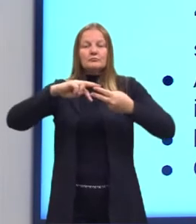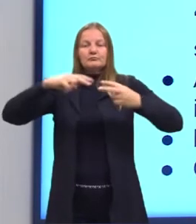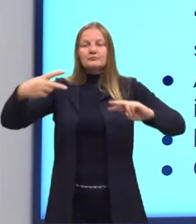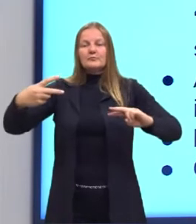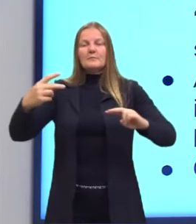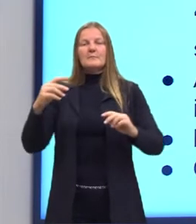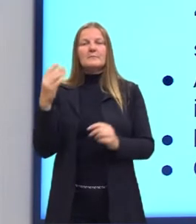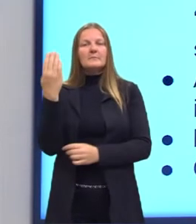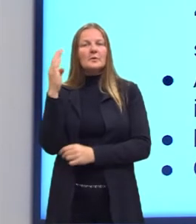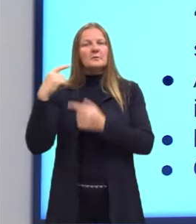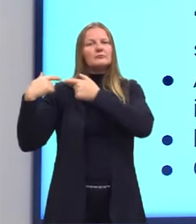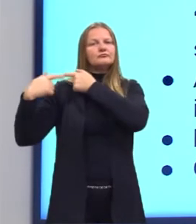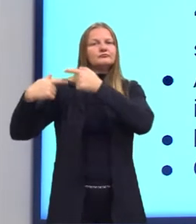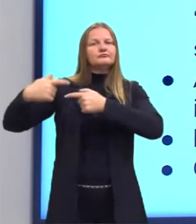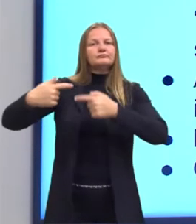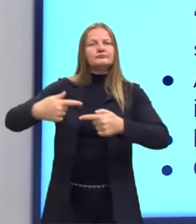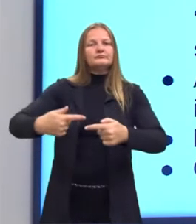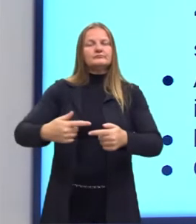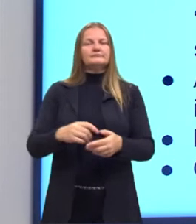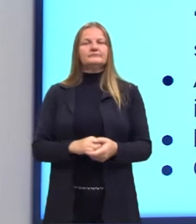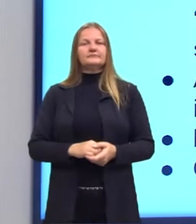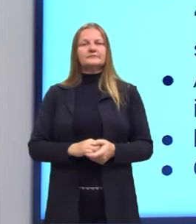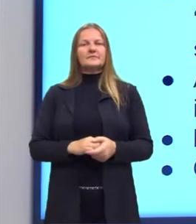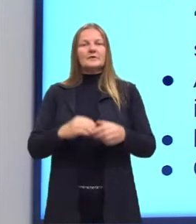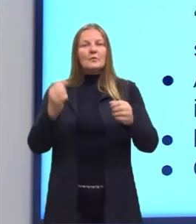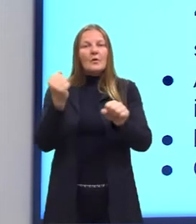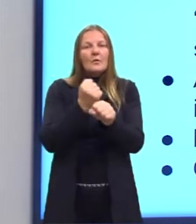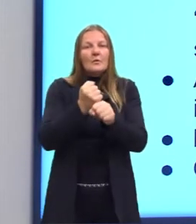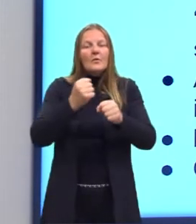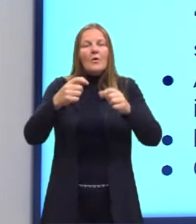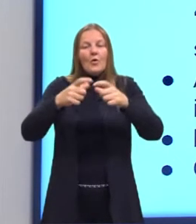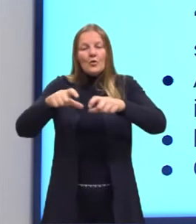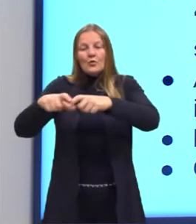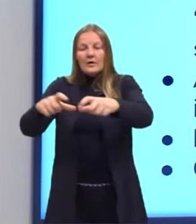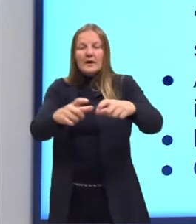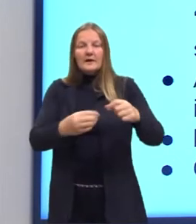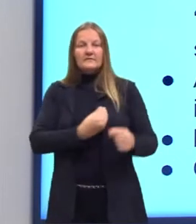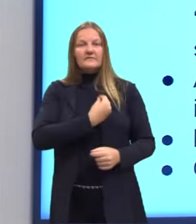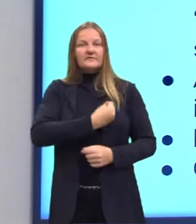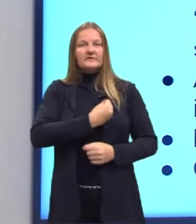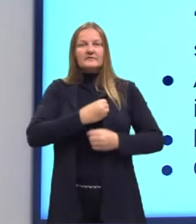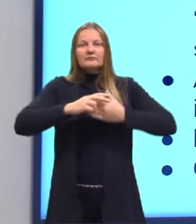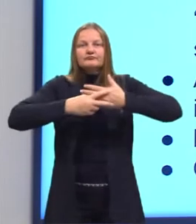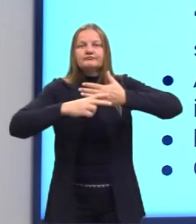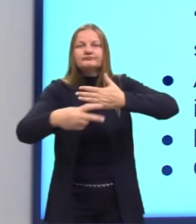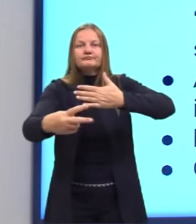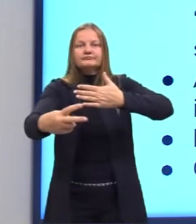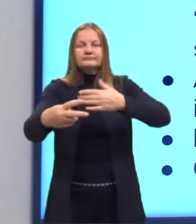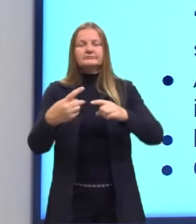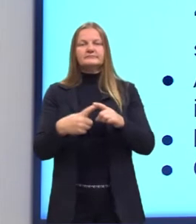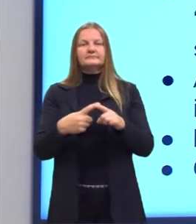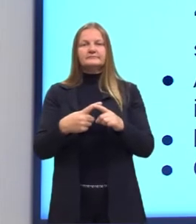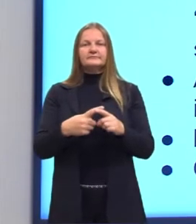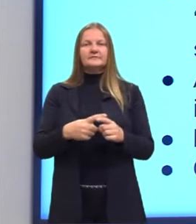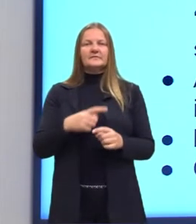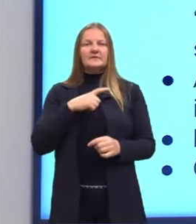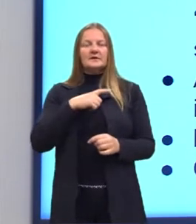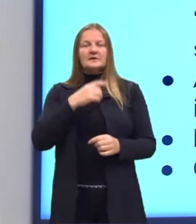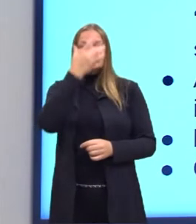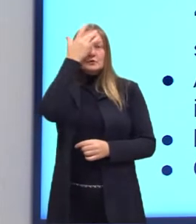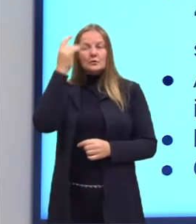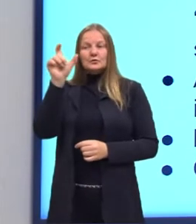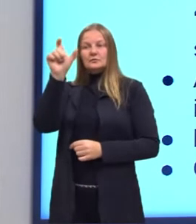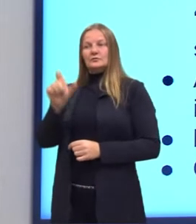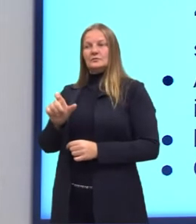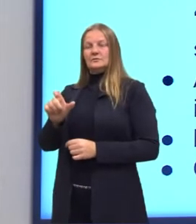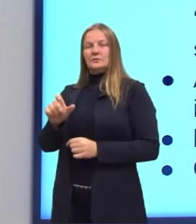sobre isso, sobre o homem ser o produto do meio no qual ele vive. Então, se nós temos um produto do meio em que